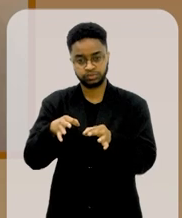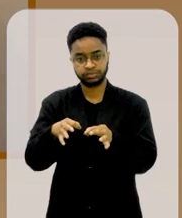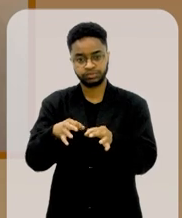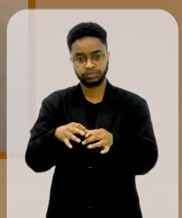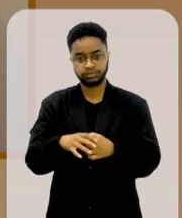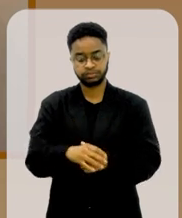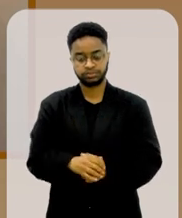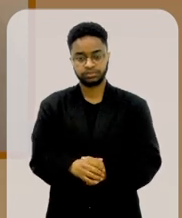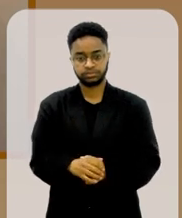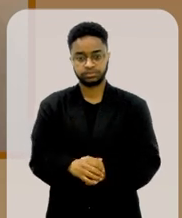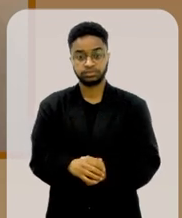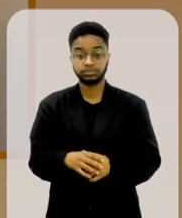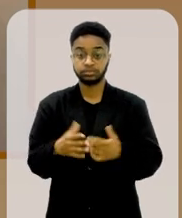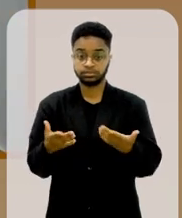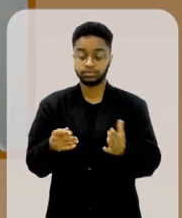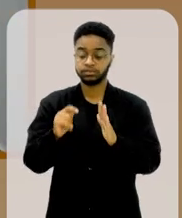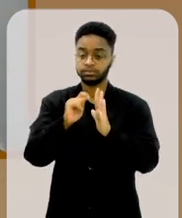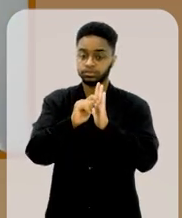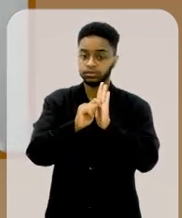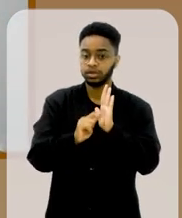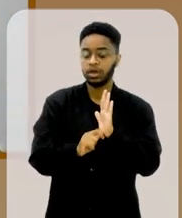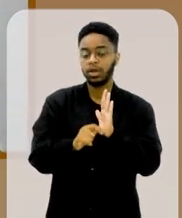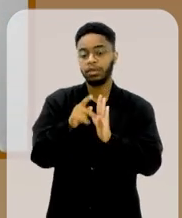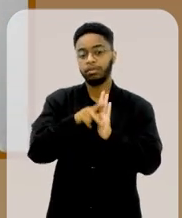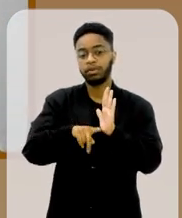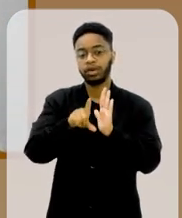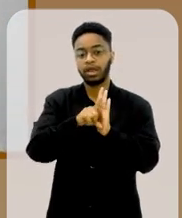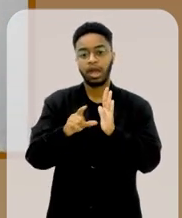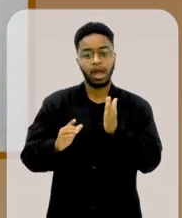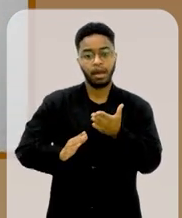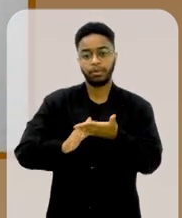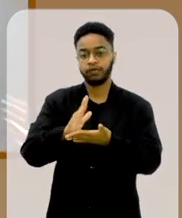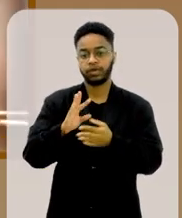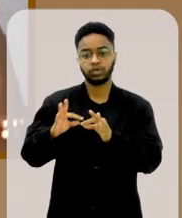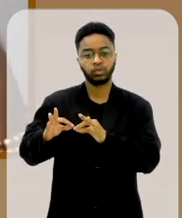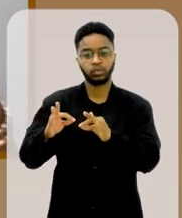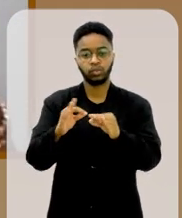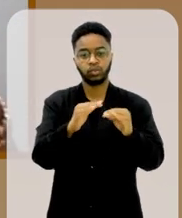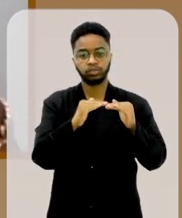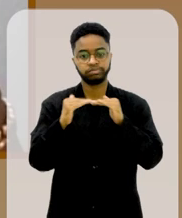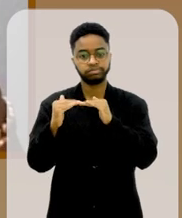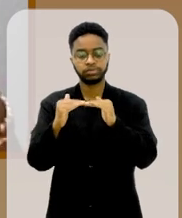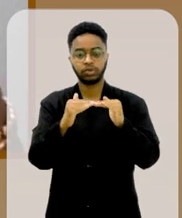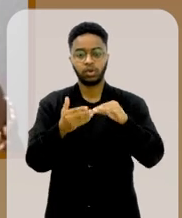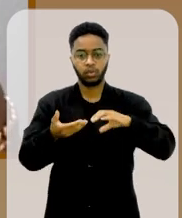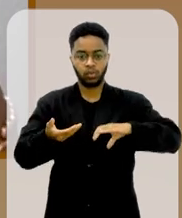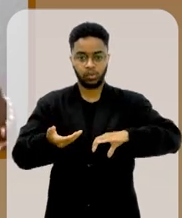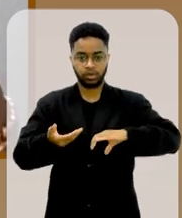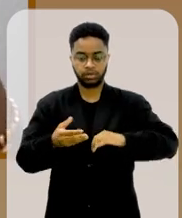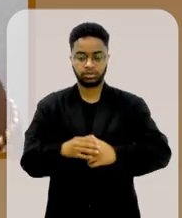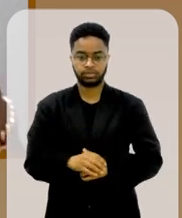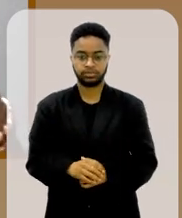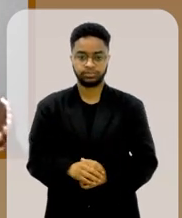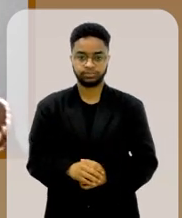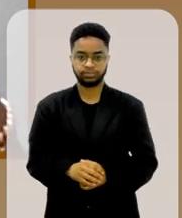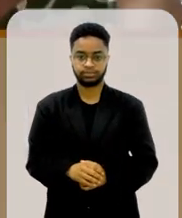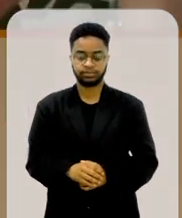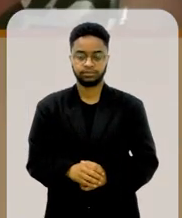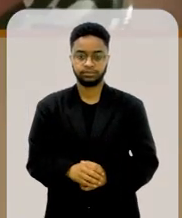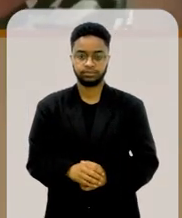jurídico, né? E elaboraram o projeto de lei que foi aprovado por unanimidade no Congresso Nacional.